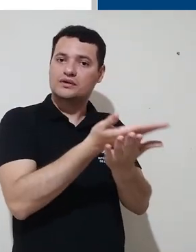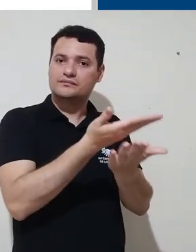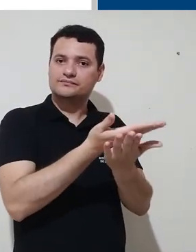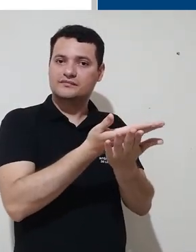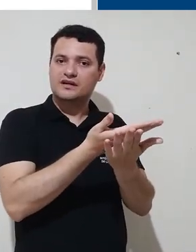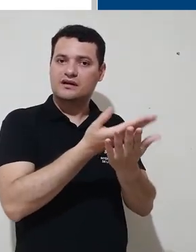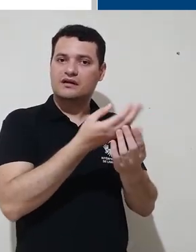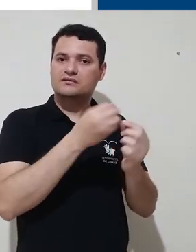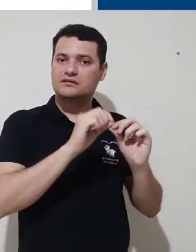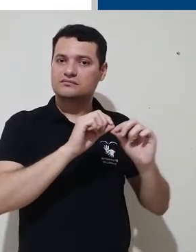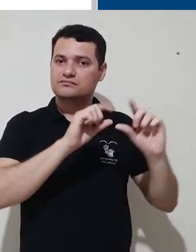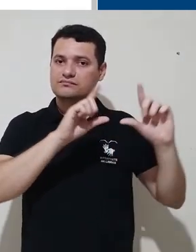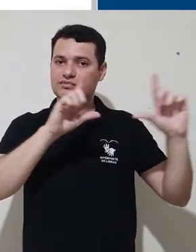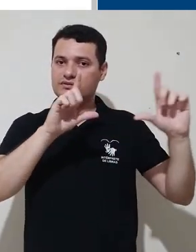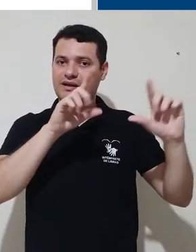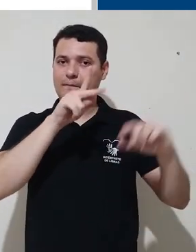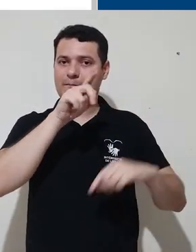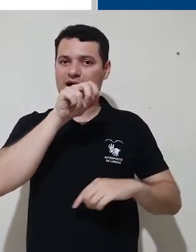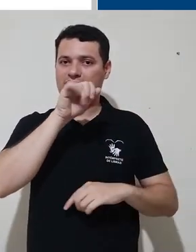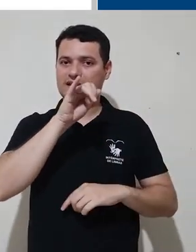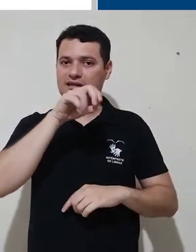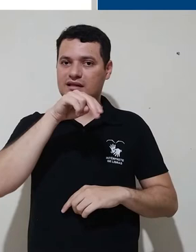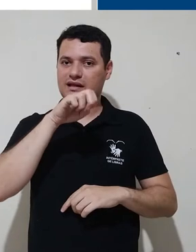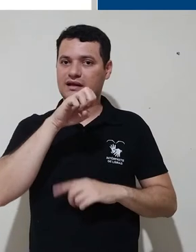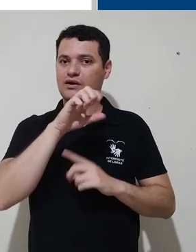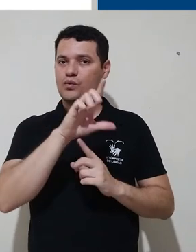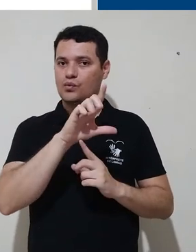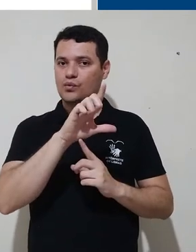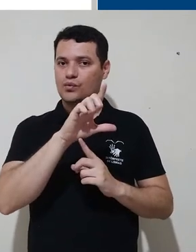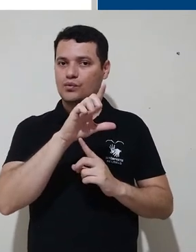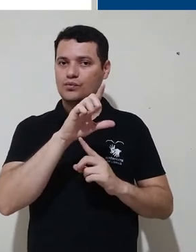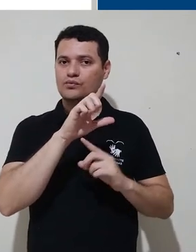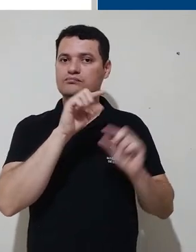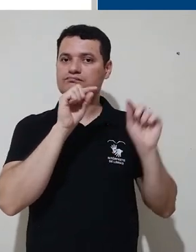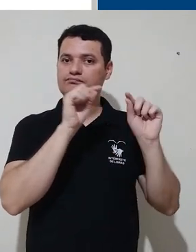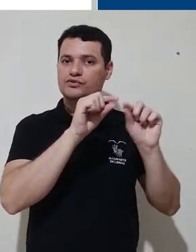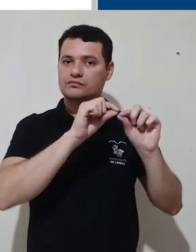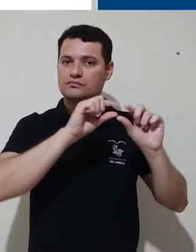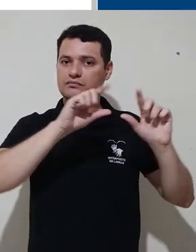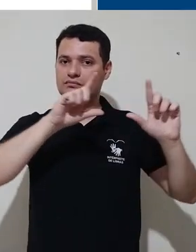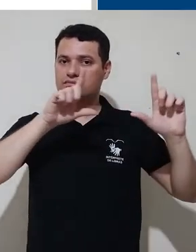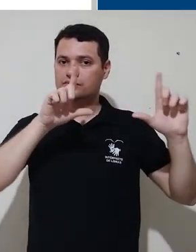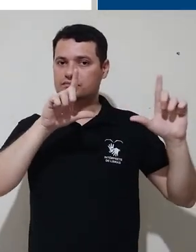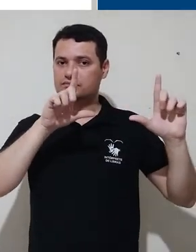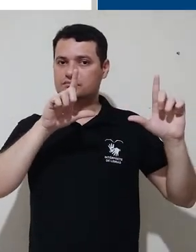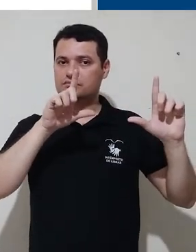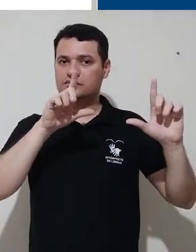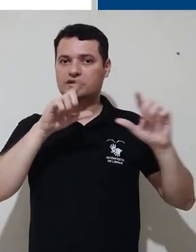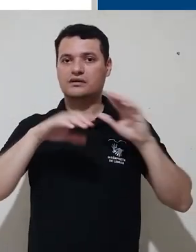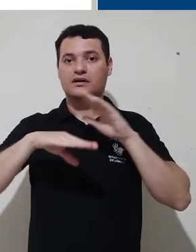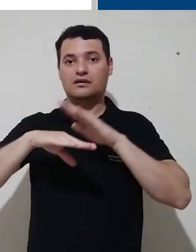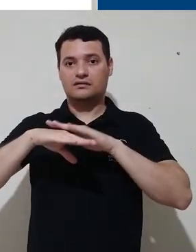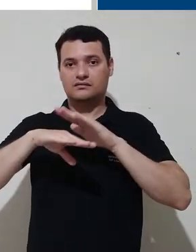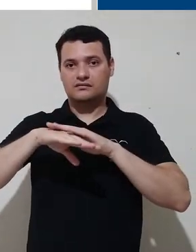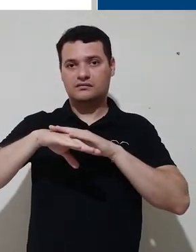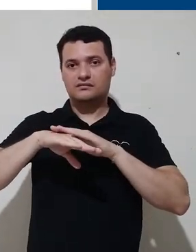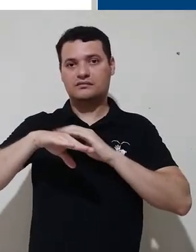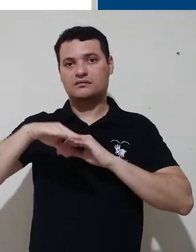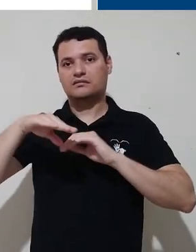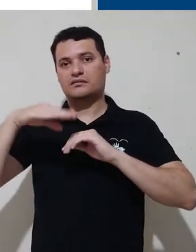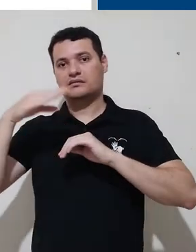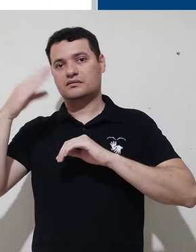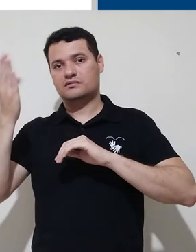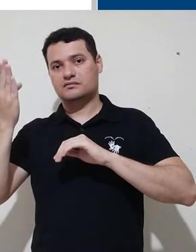que esse usuário frequenta. Para acessar a seção do painel, mais uma vez,